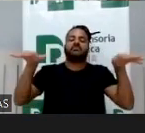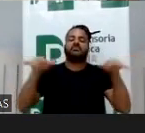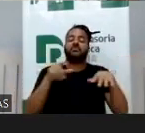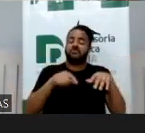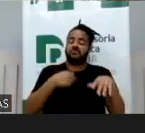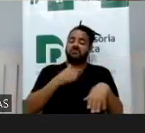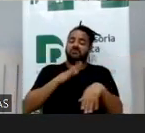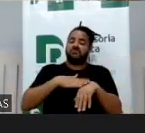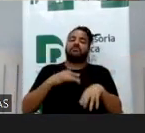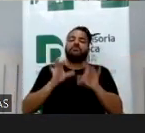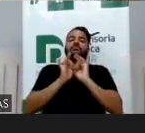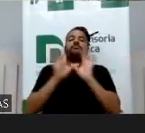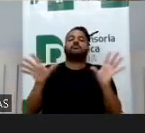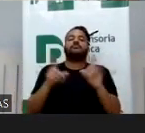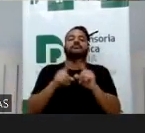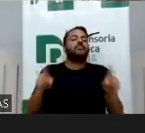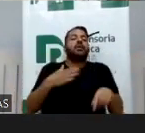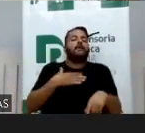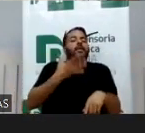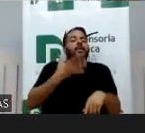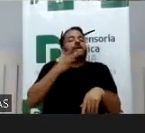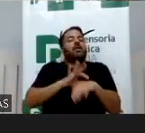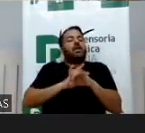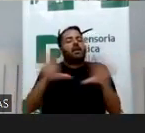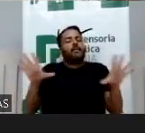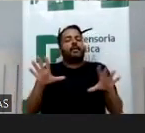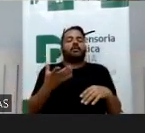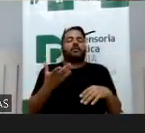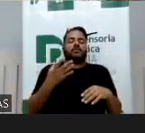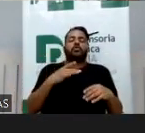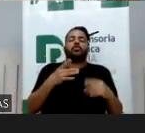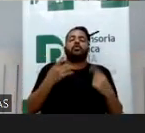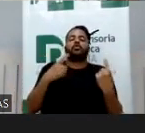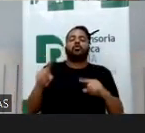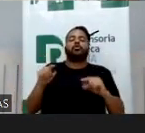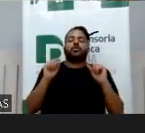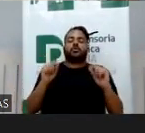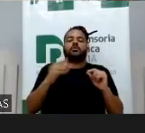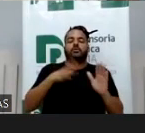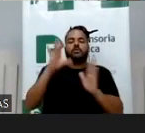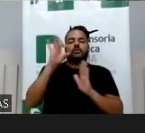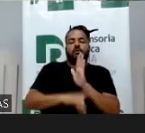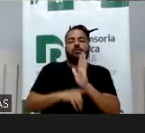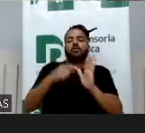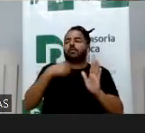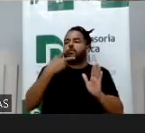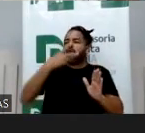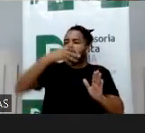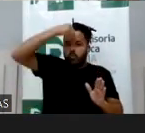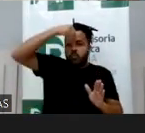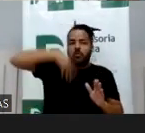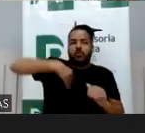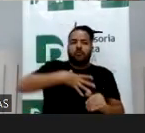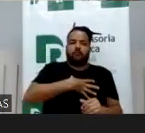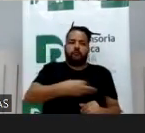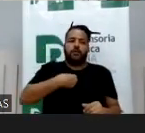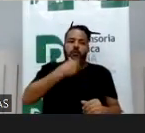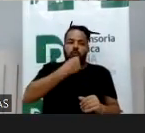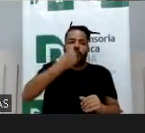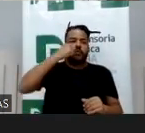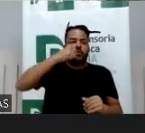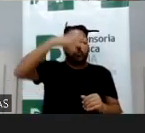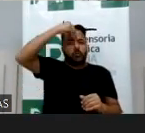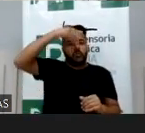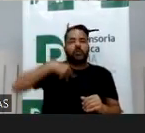mas essa liberdade minha tem que ser vista em oposição aos direitos dos meus filhos, dos meus sobrinhos, das minhas sobrinhas, no caso, por exemplo, que são